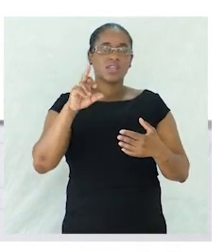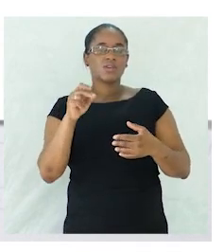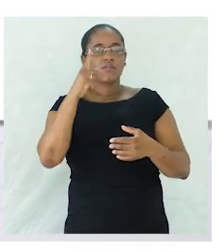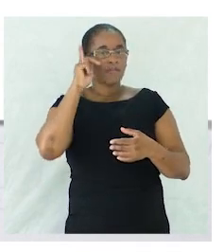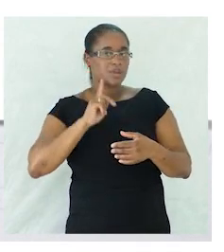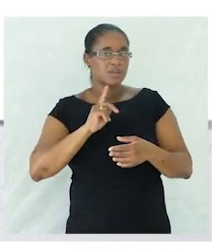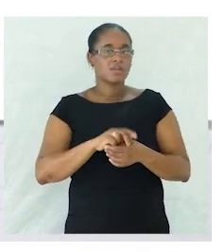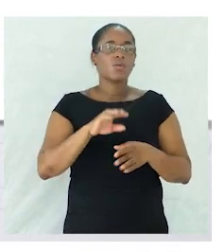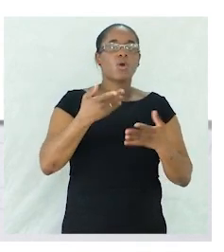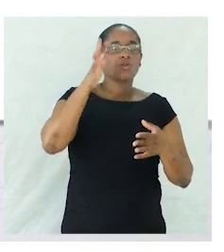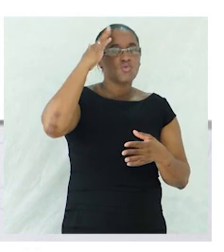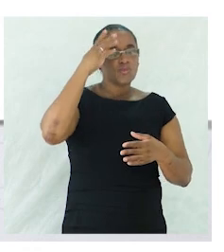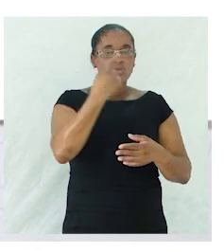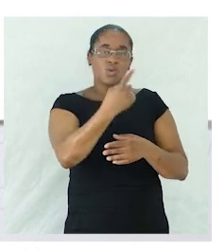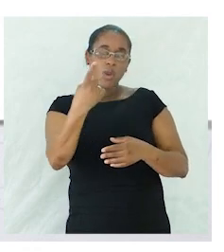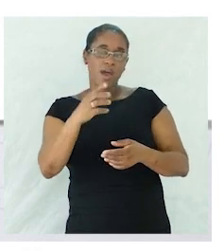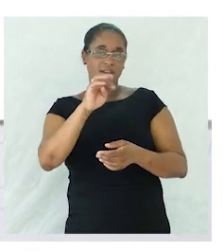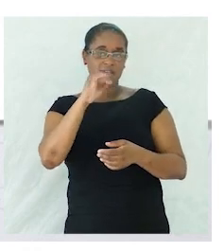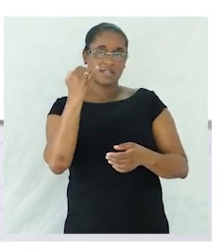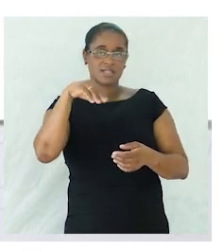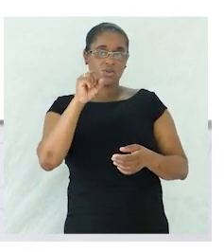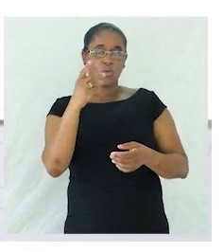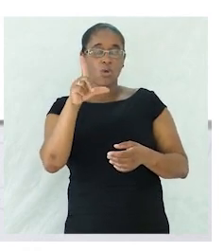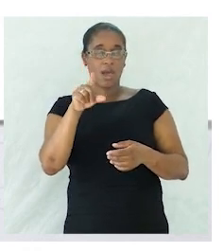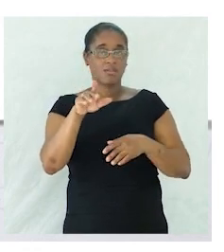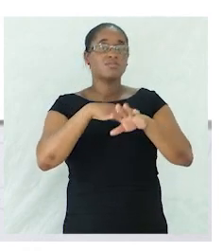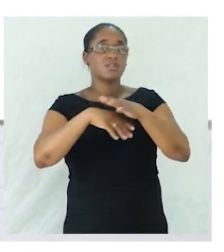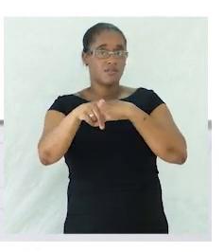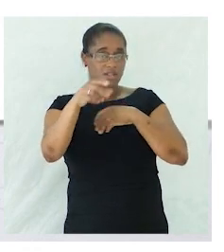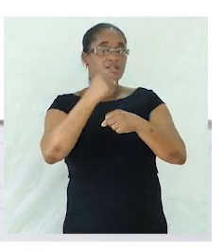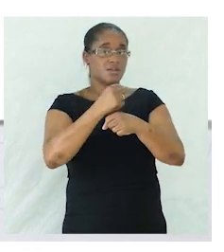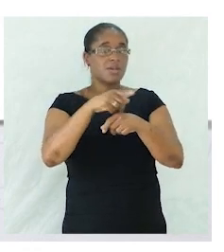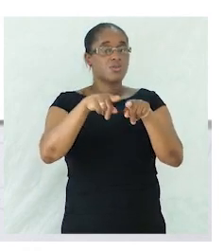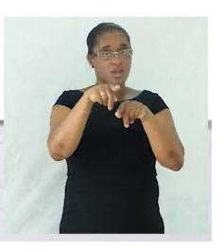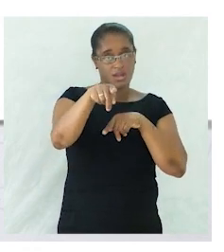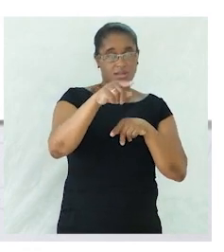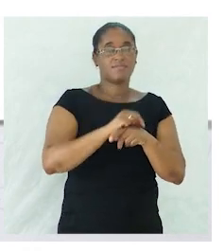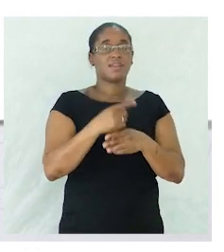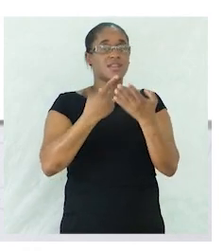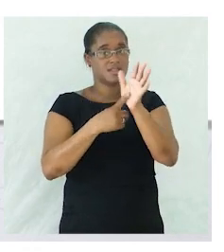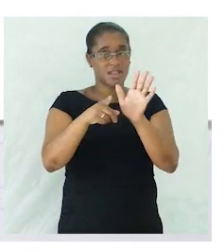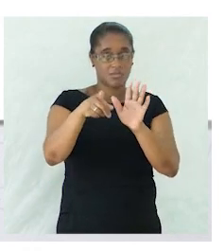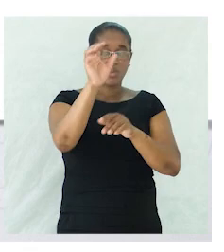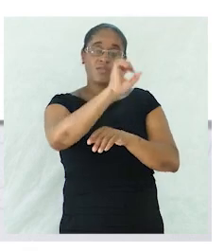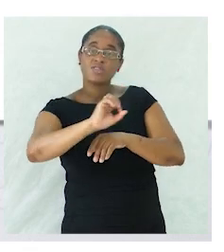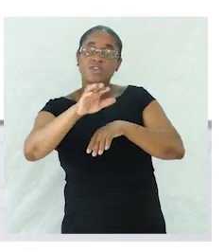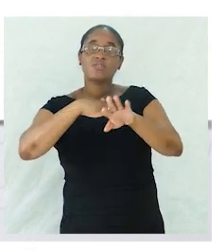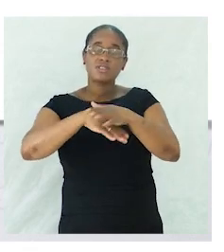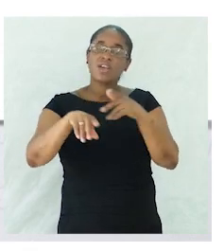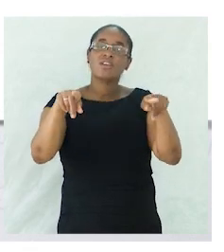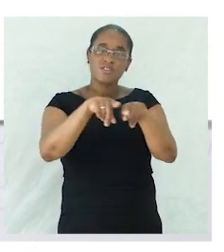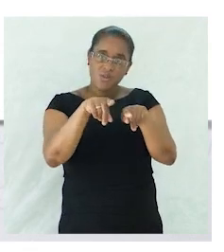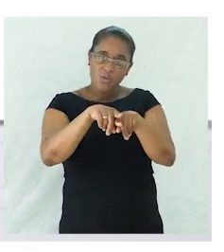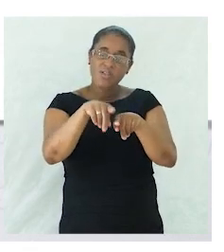qual é o número singular por último qual é o grau que está a apresentar aqui? grau normal então vocês vão fazer a mesma coisa com as palavras